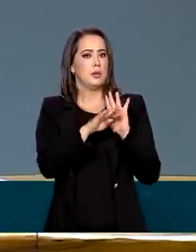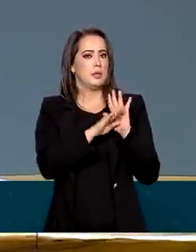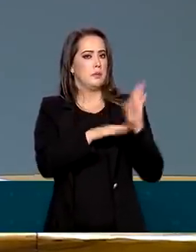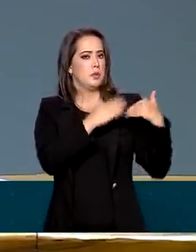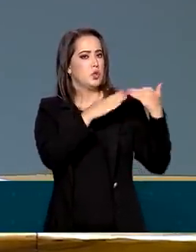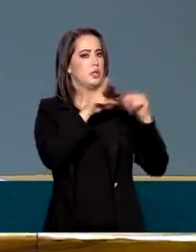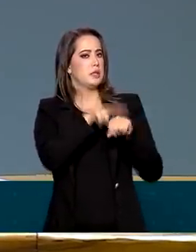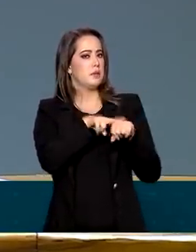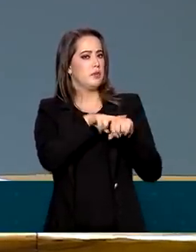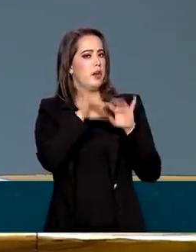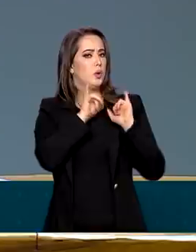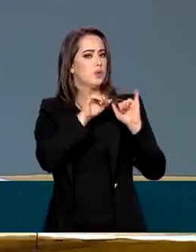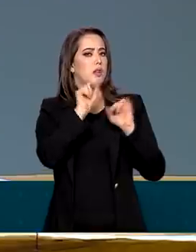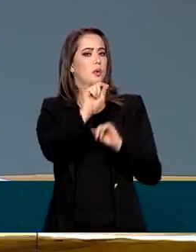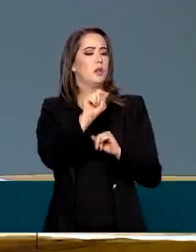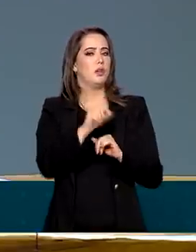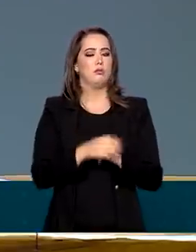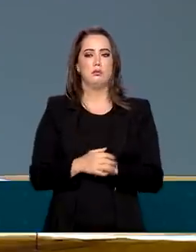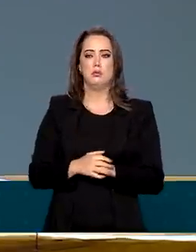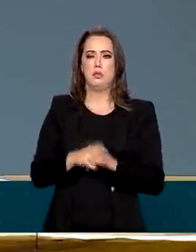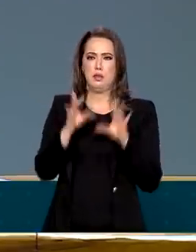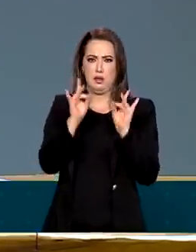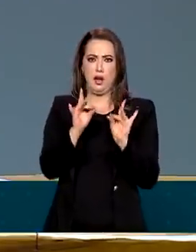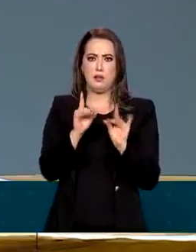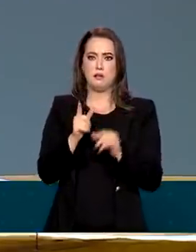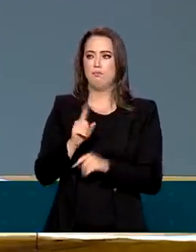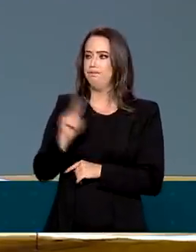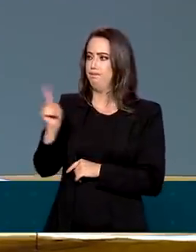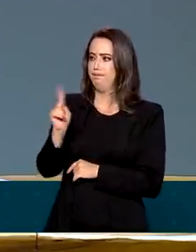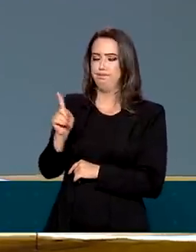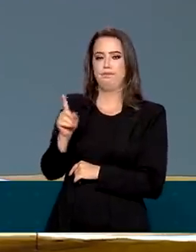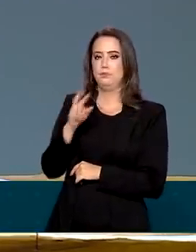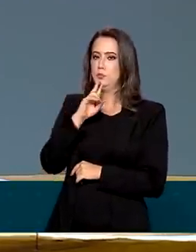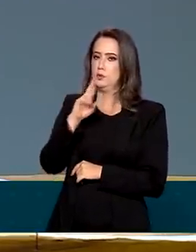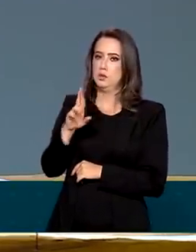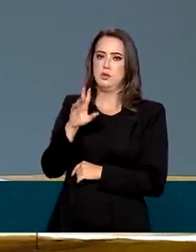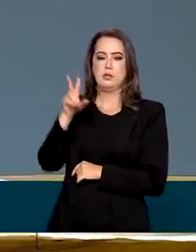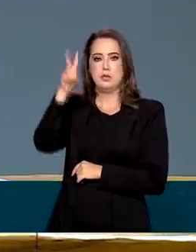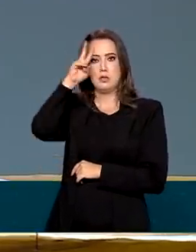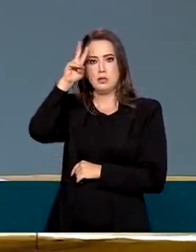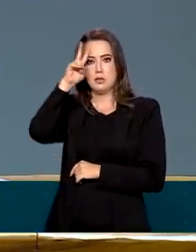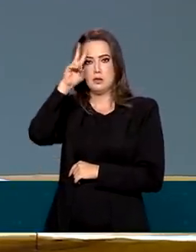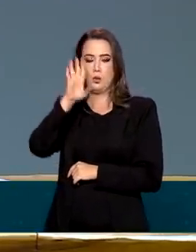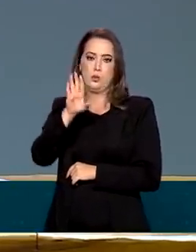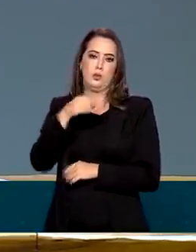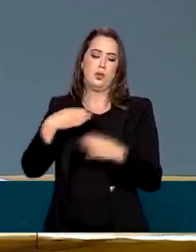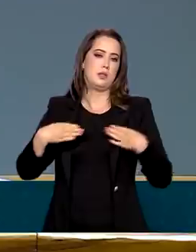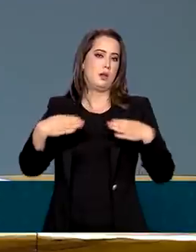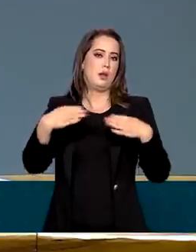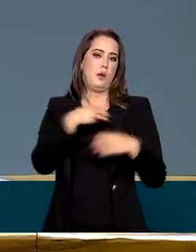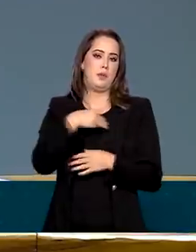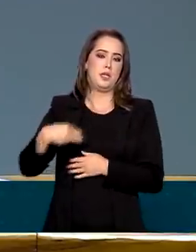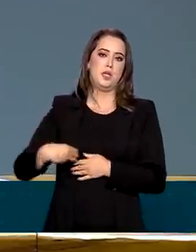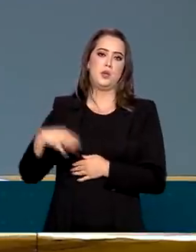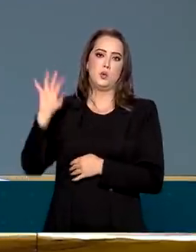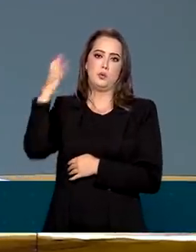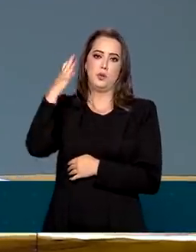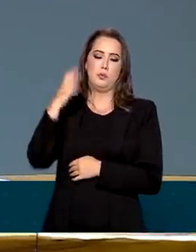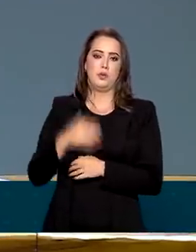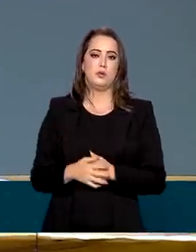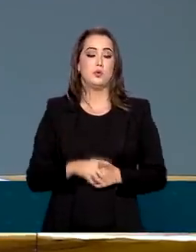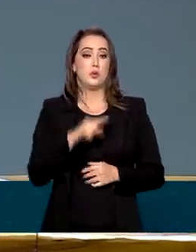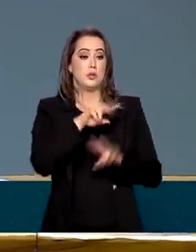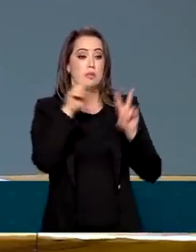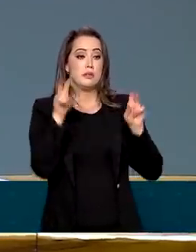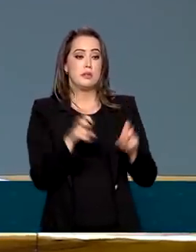sobre o que vai ser anunciado, sobre projetos específicos? Não. Isso é para a segunda e isso é o ministro do Meio Ambiente que vai falar. Ainda nessa